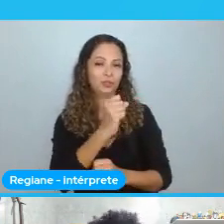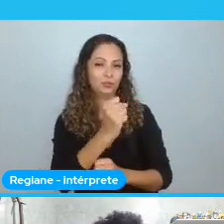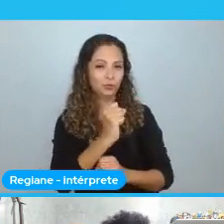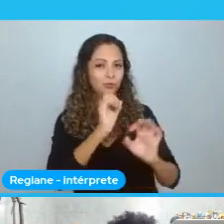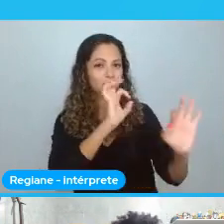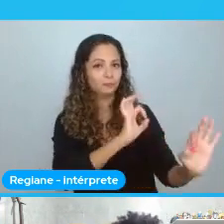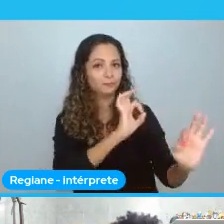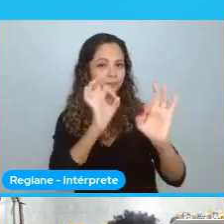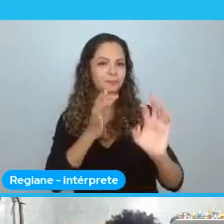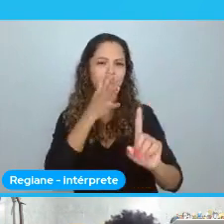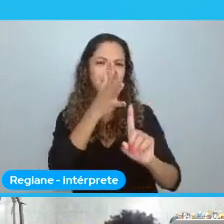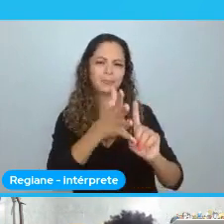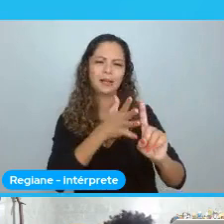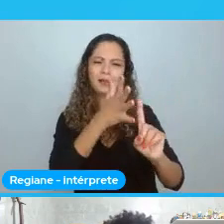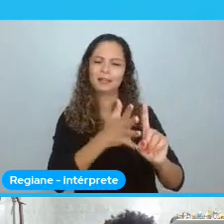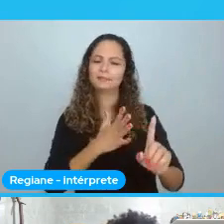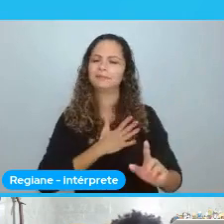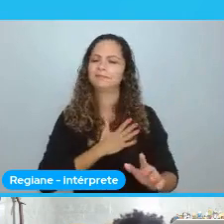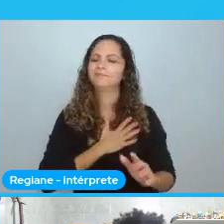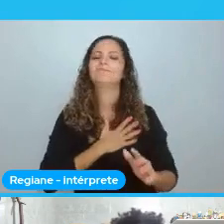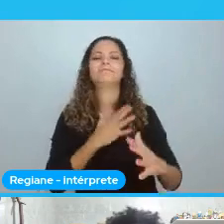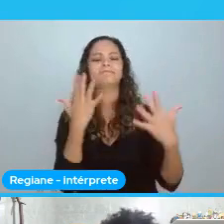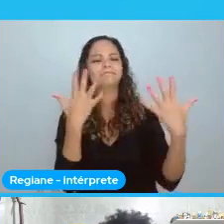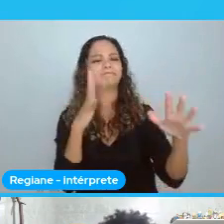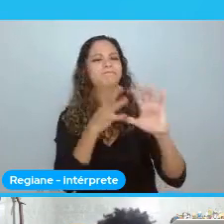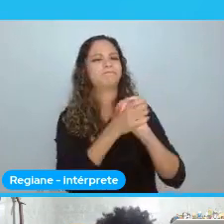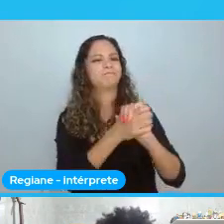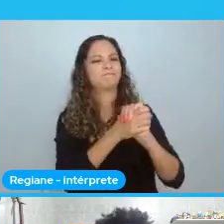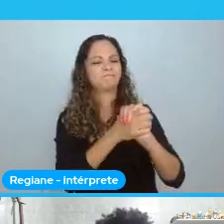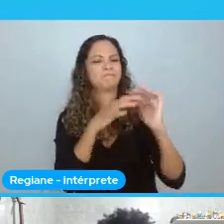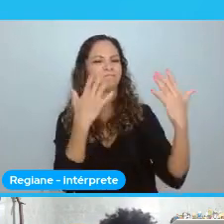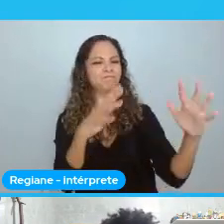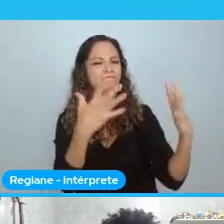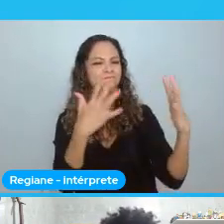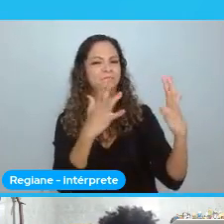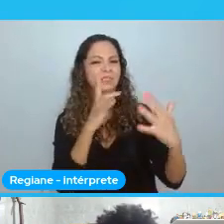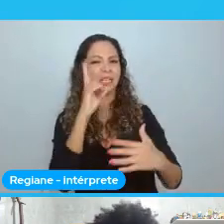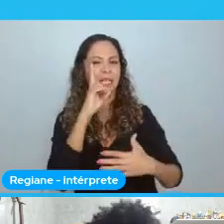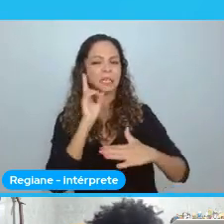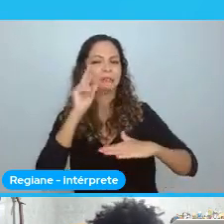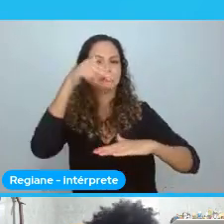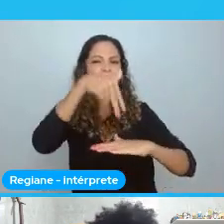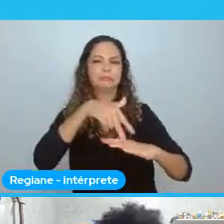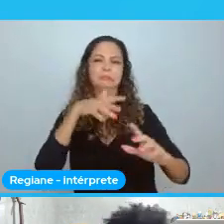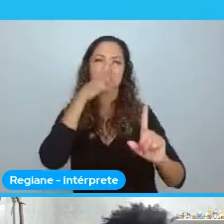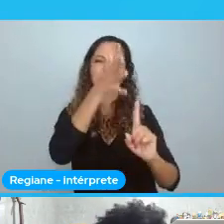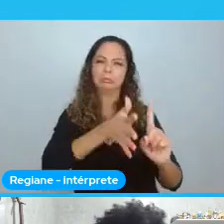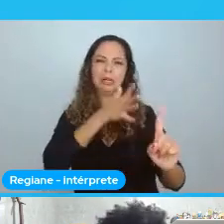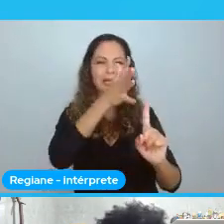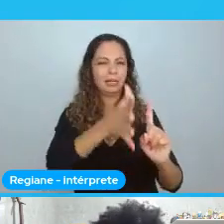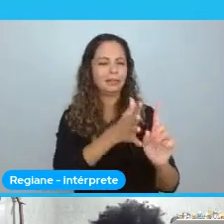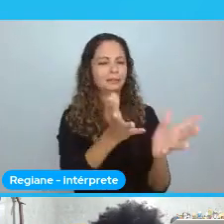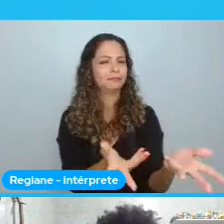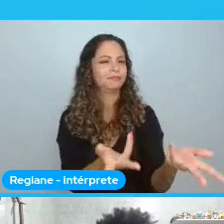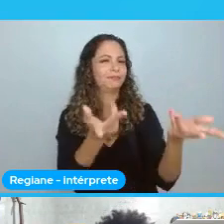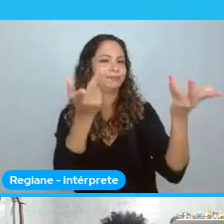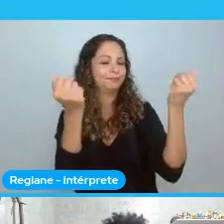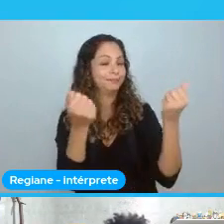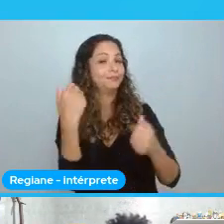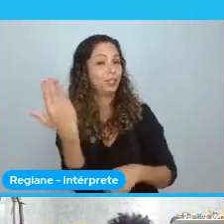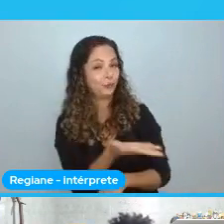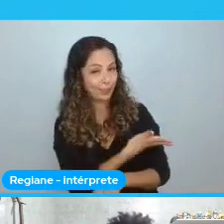É só aqui. Aplaudir. Andresa estava lá. Falou maravilhosamente. Bem. Como ela. Enfim. Andresa.